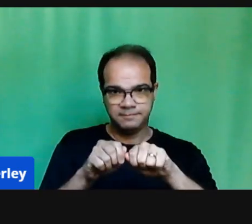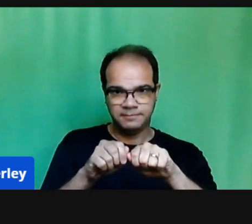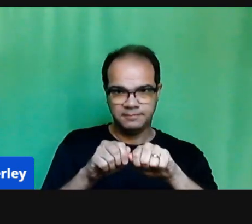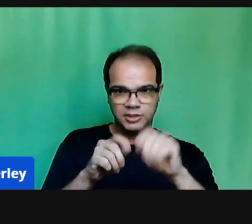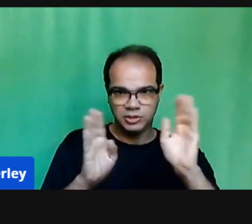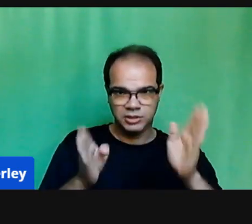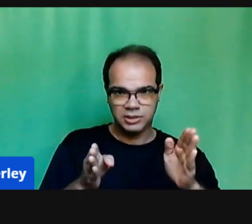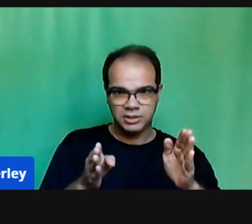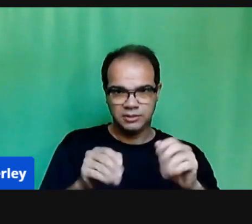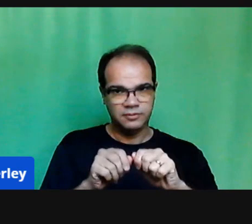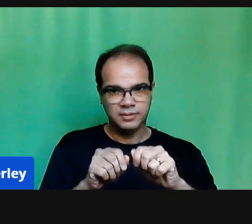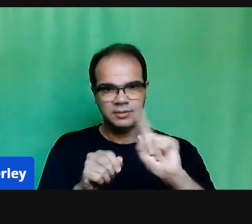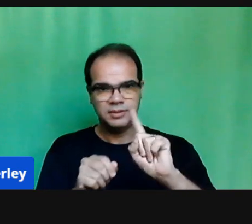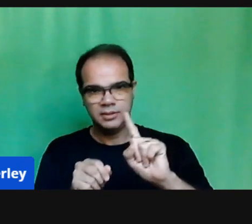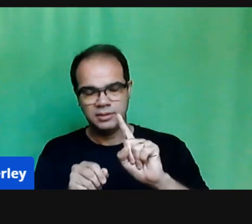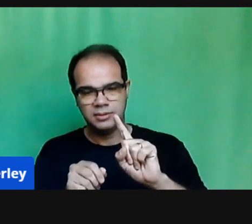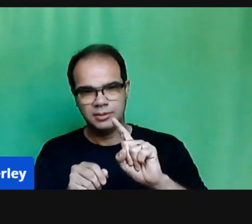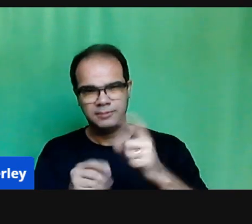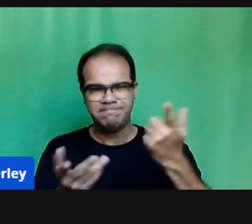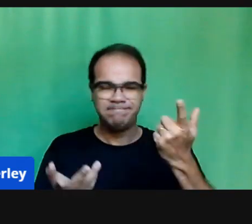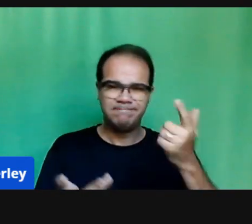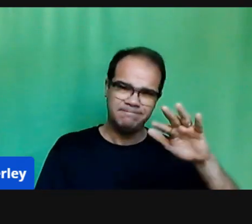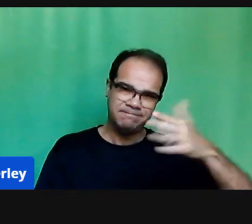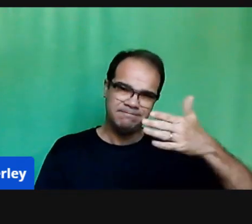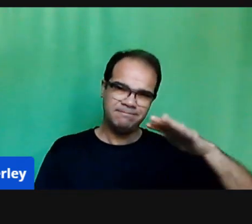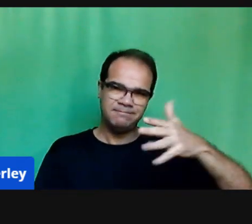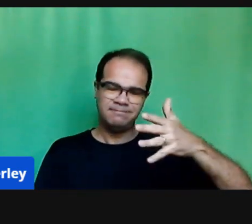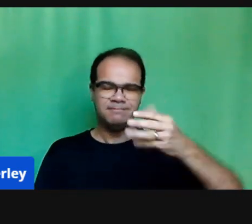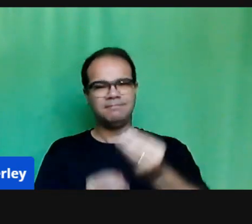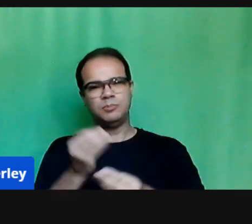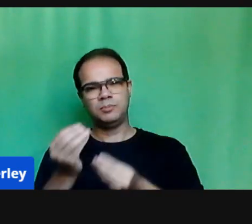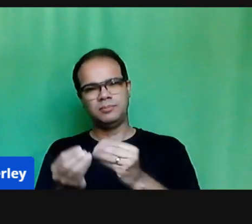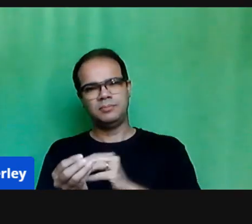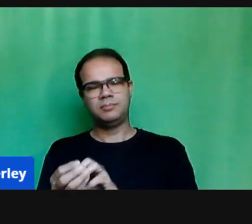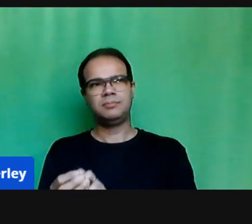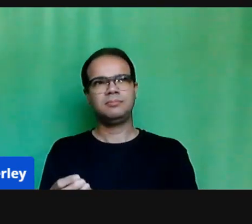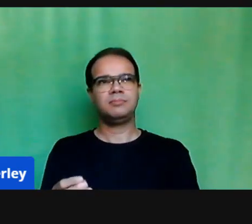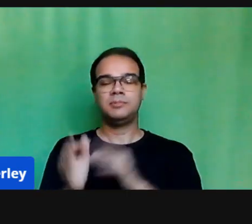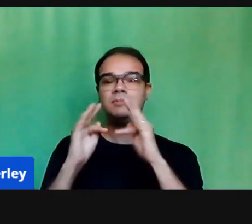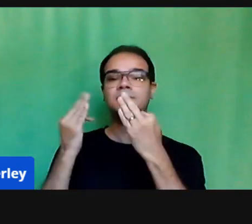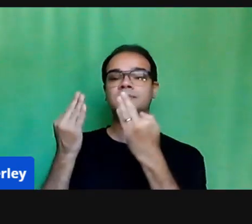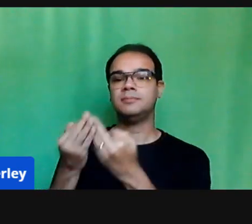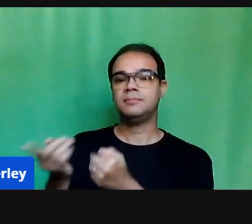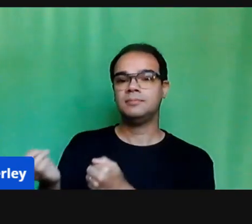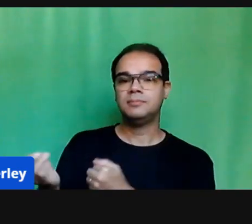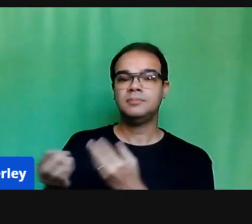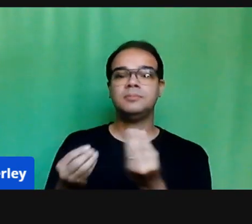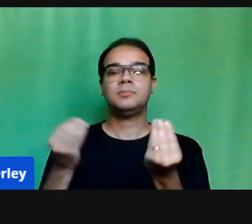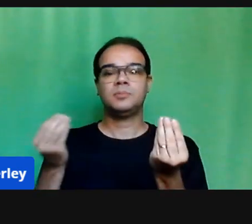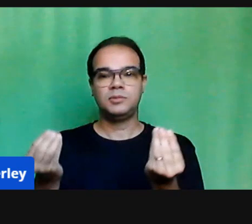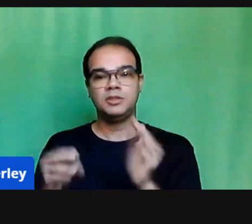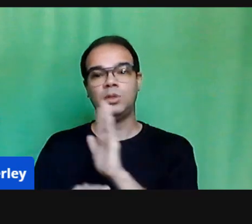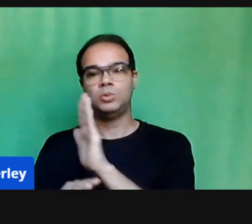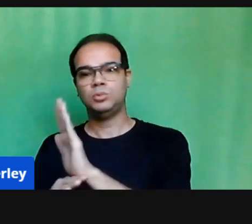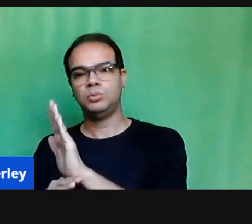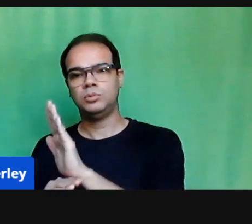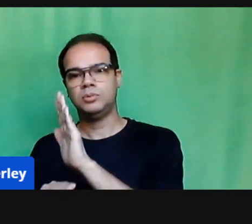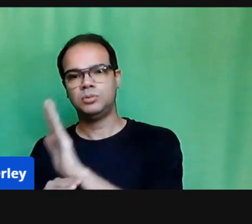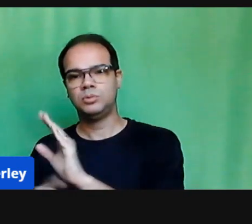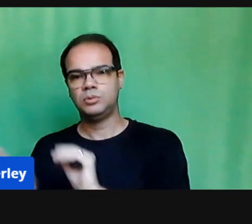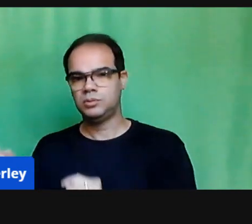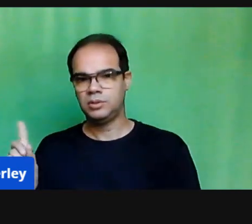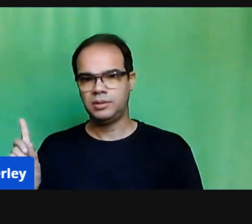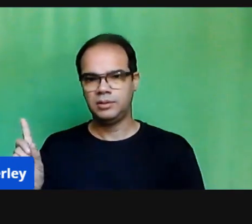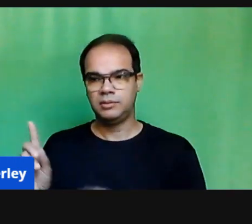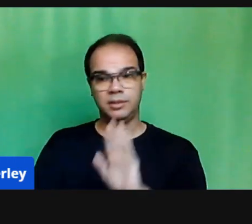ela não, ela fez de forma parcial, quais cadernos que a família está realizando, isso fica evidente, então nós chamamos a família